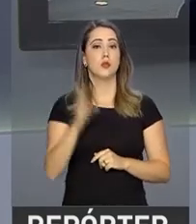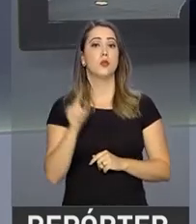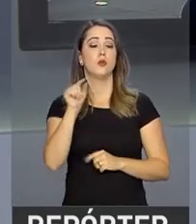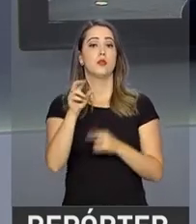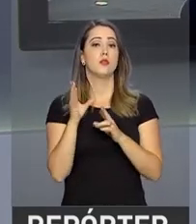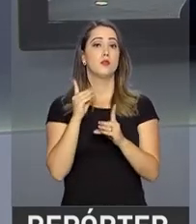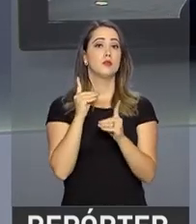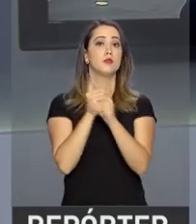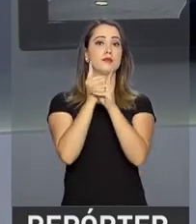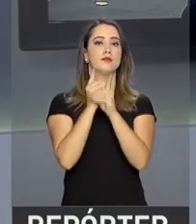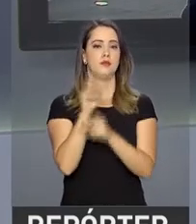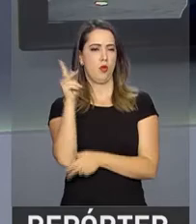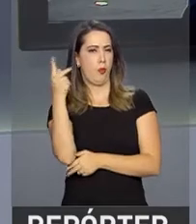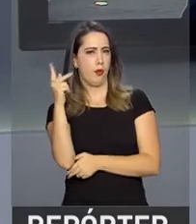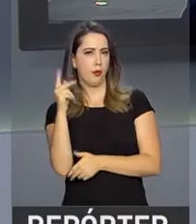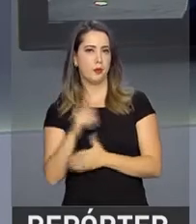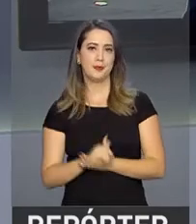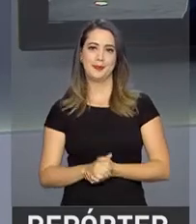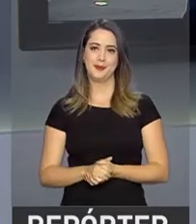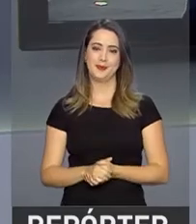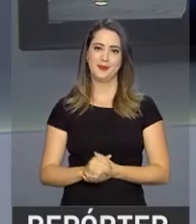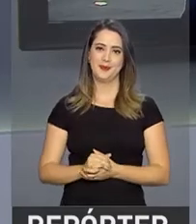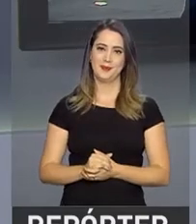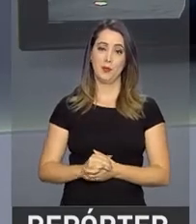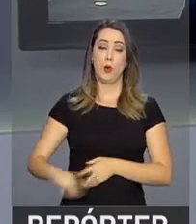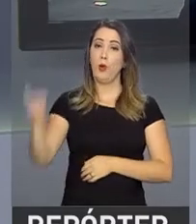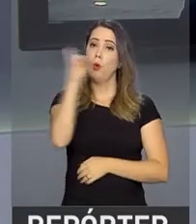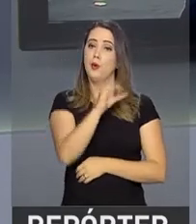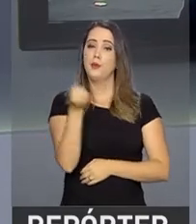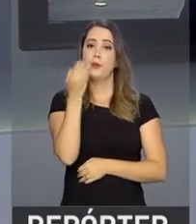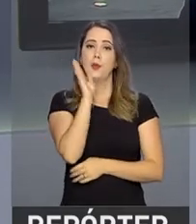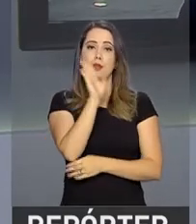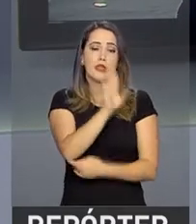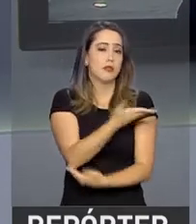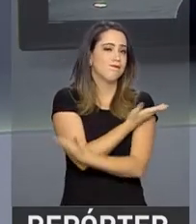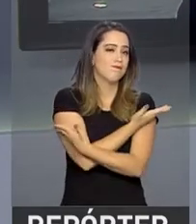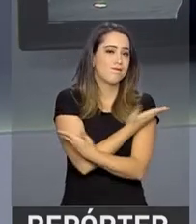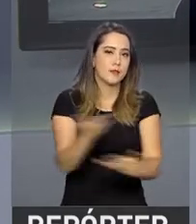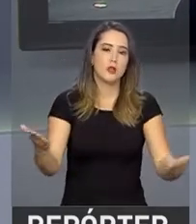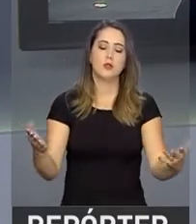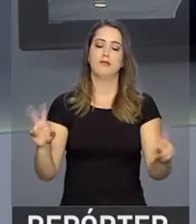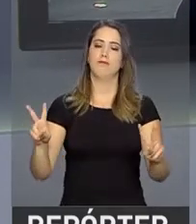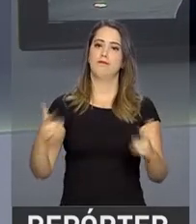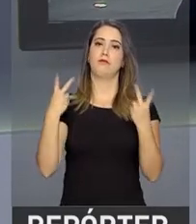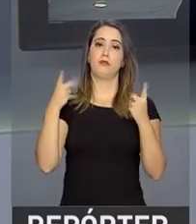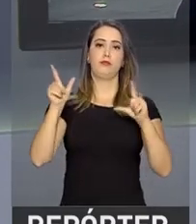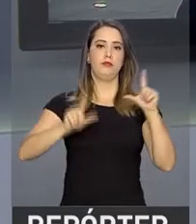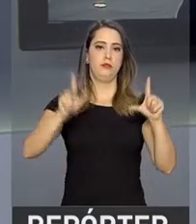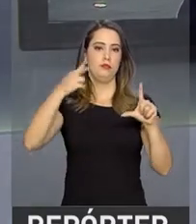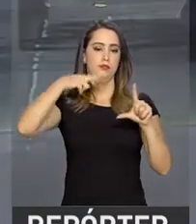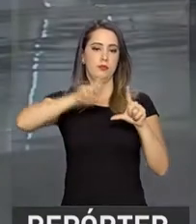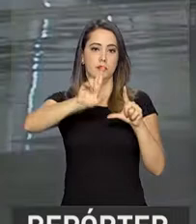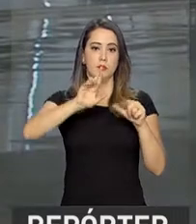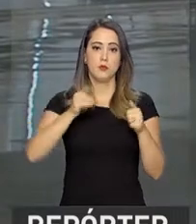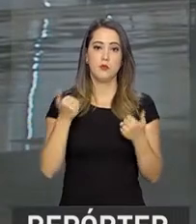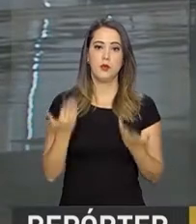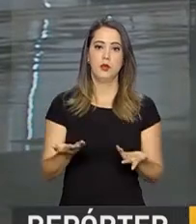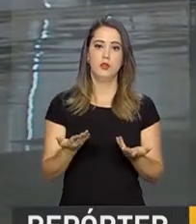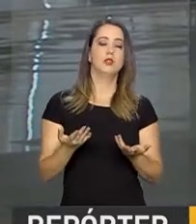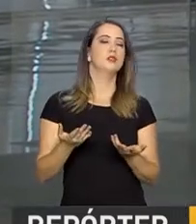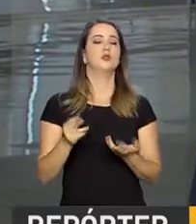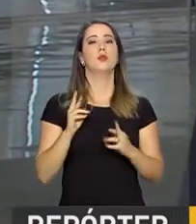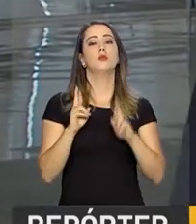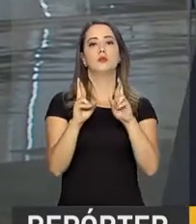encontro, Paulo? Olá, Roberto, boa tarde. Boa tarde a todos que nos assistem na TV NBR. Olha, Roberto, a